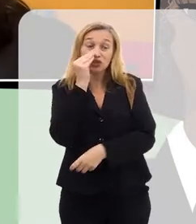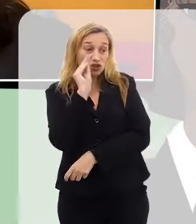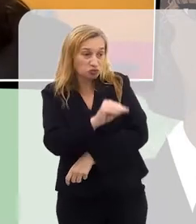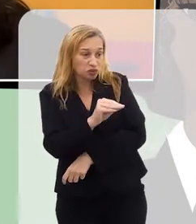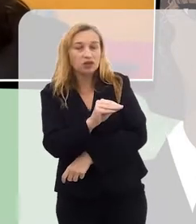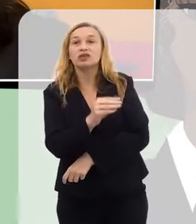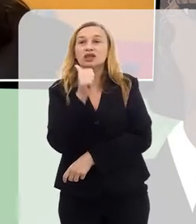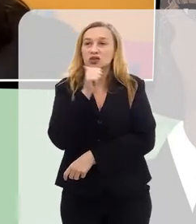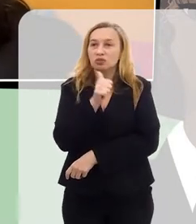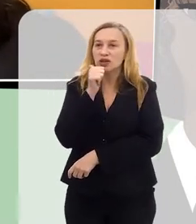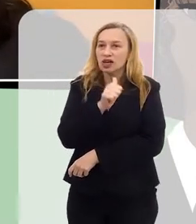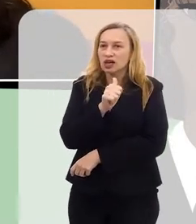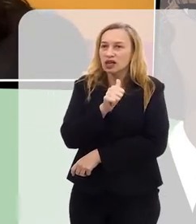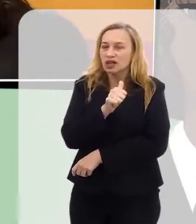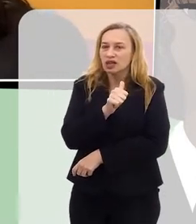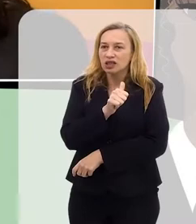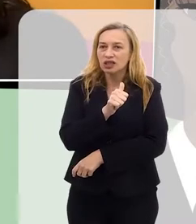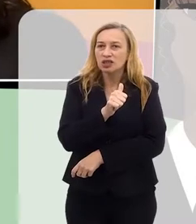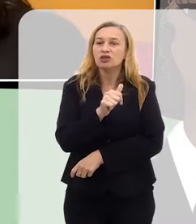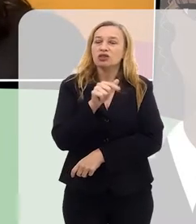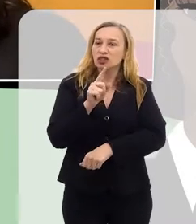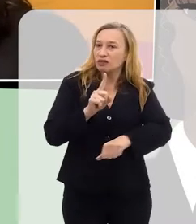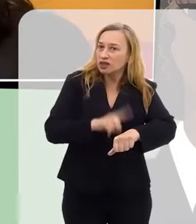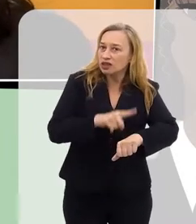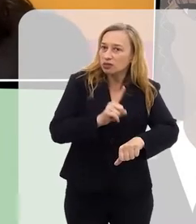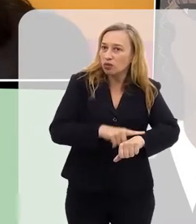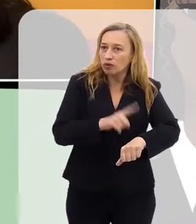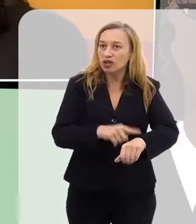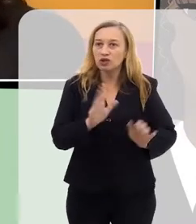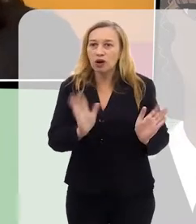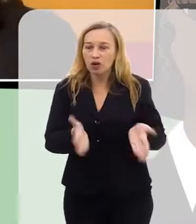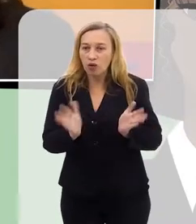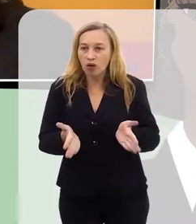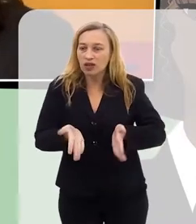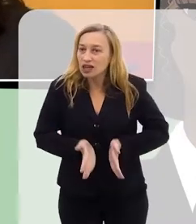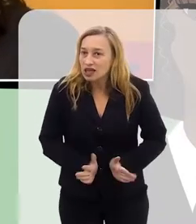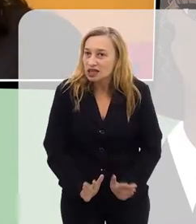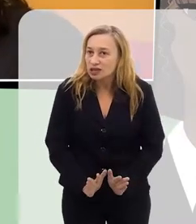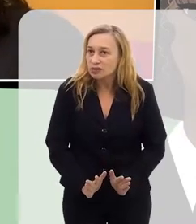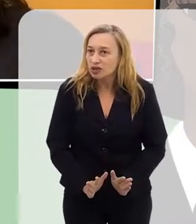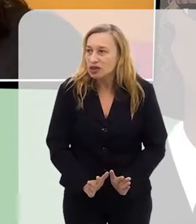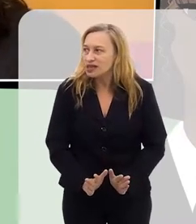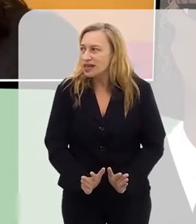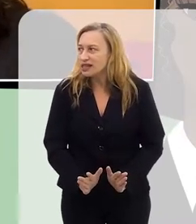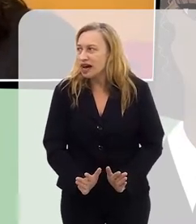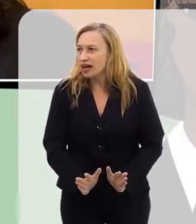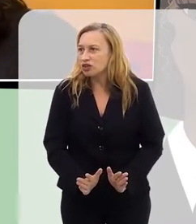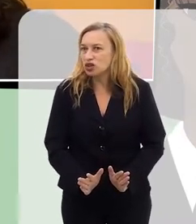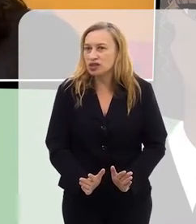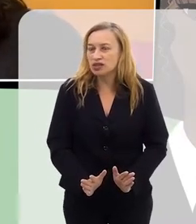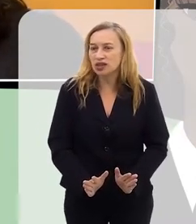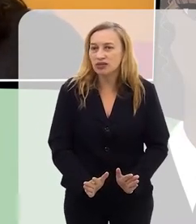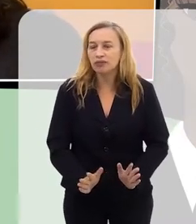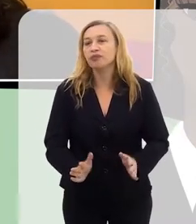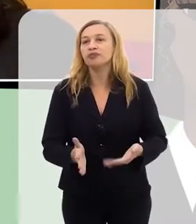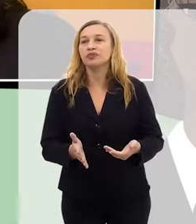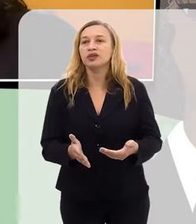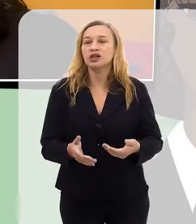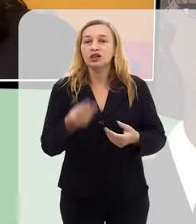mulheres, né? Principalmente quando a gente está falando desse momento, né? Momento do nascimento, momento do parto. As mulheres são extremamente